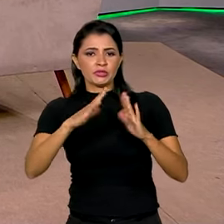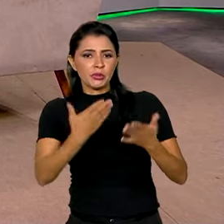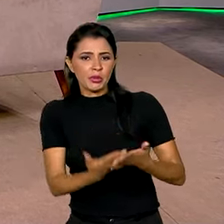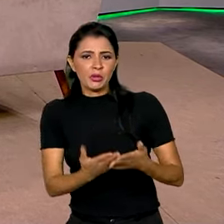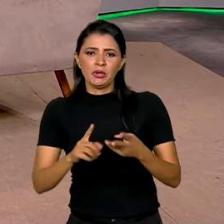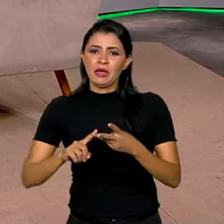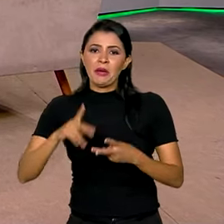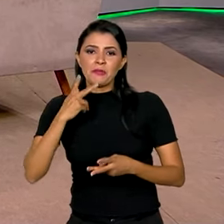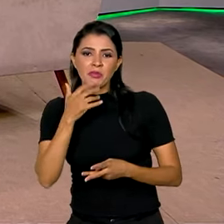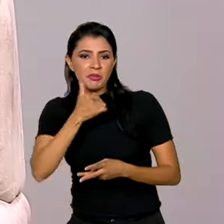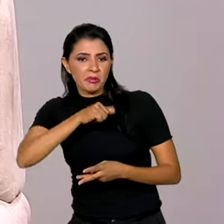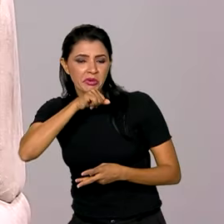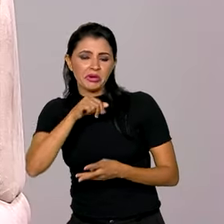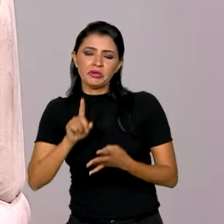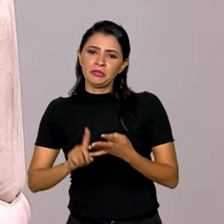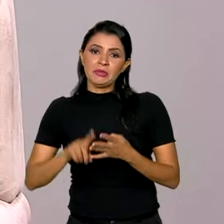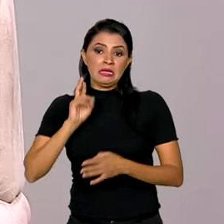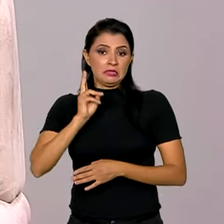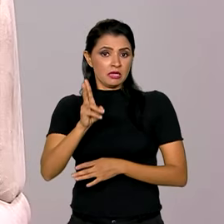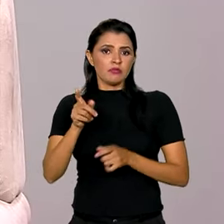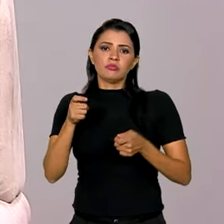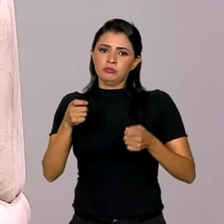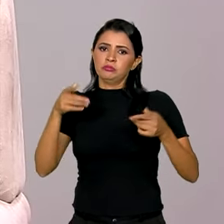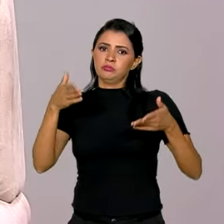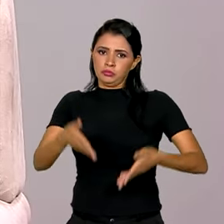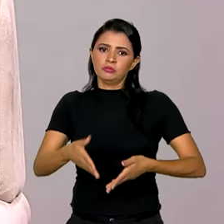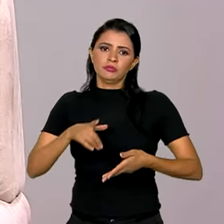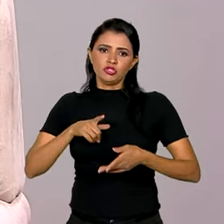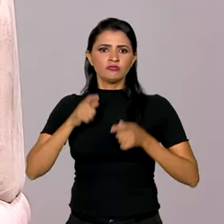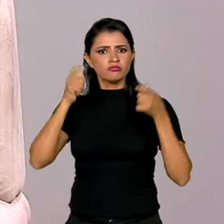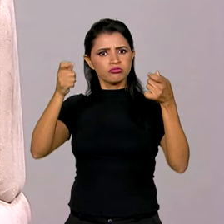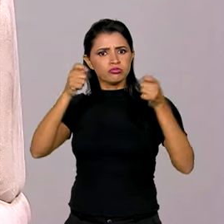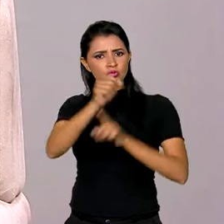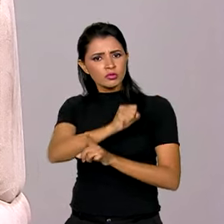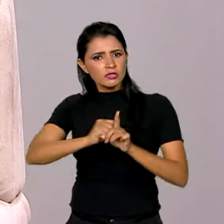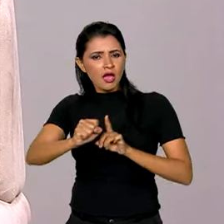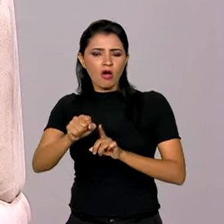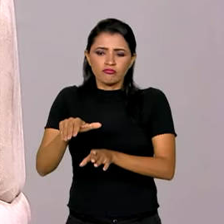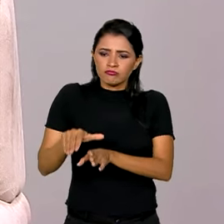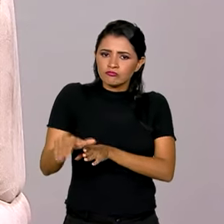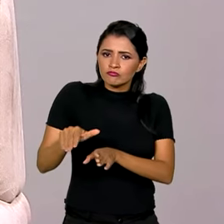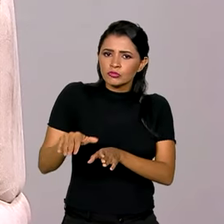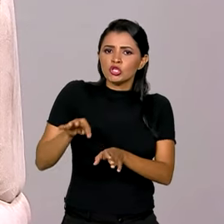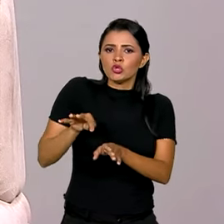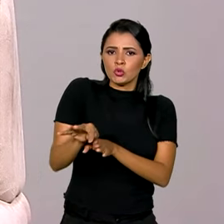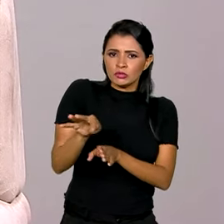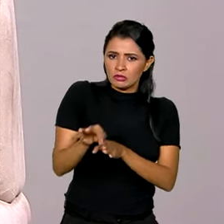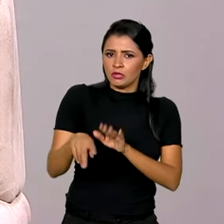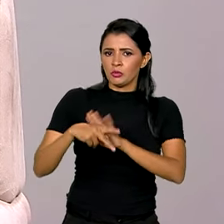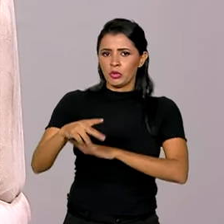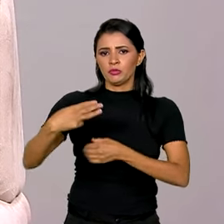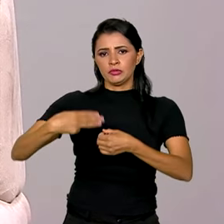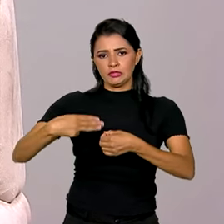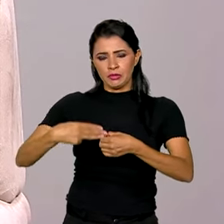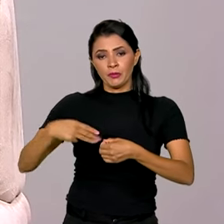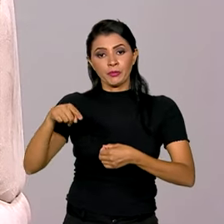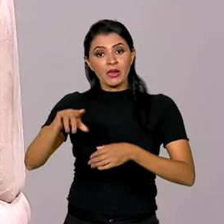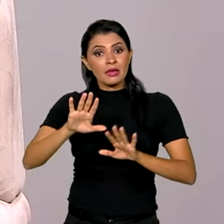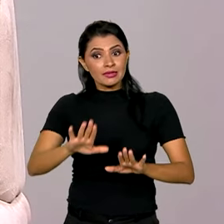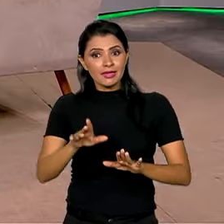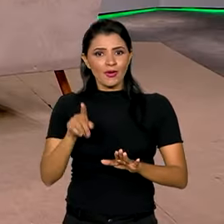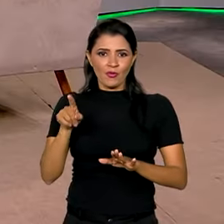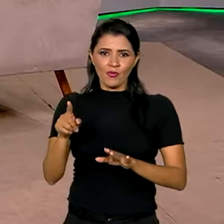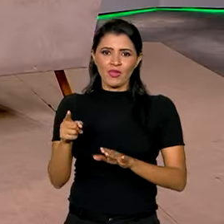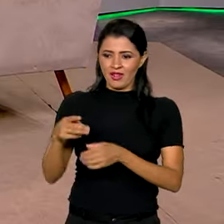de pais, sempre que possível, de ativistas sociais, de conselheiros municipais. Então, dali